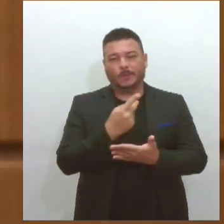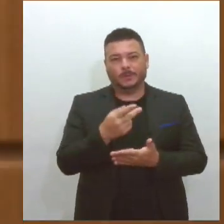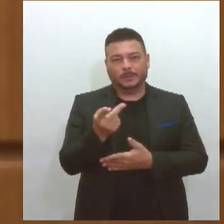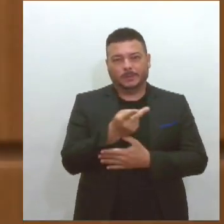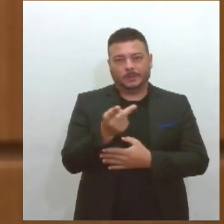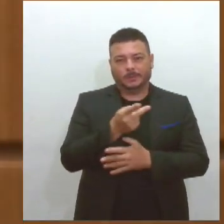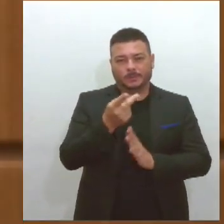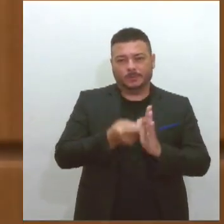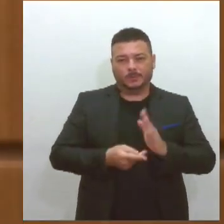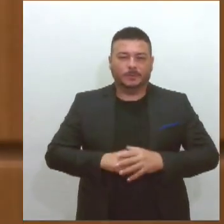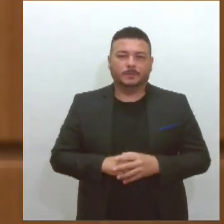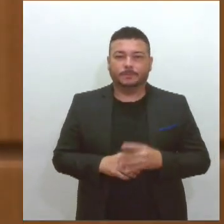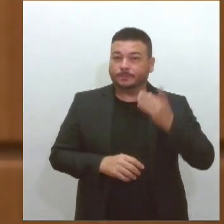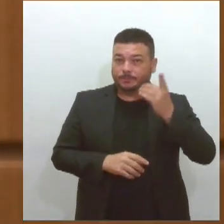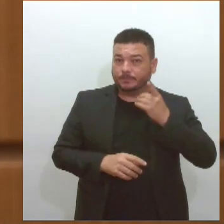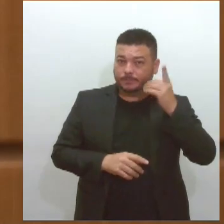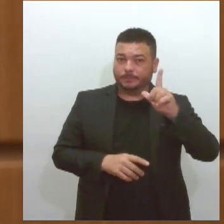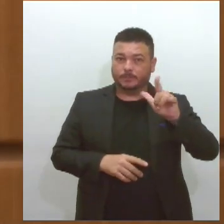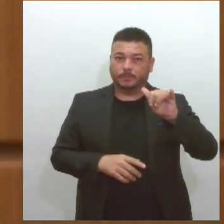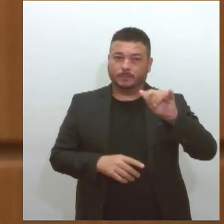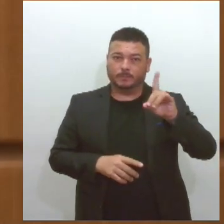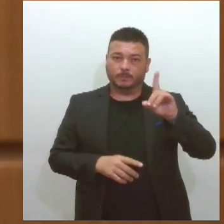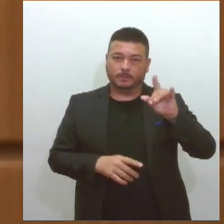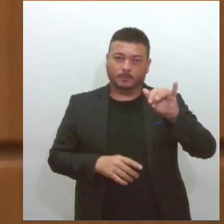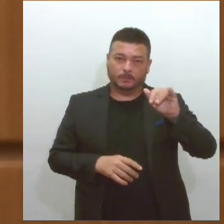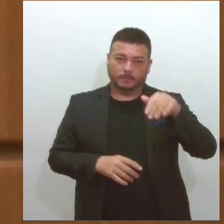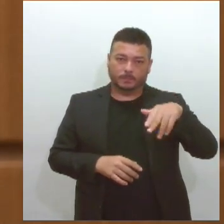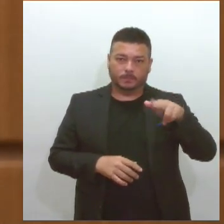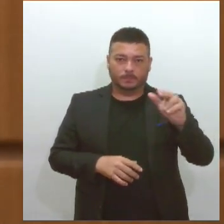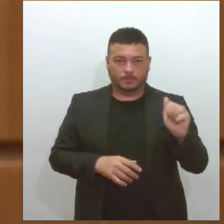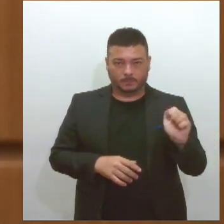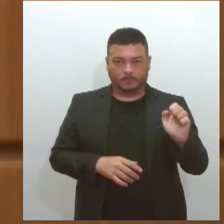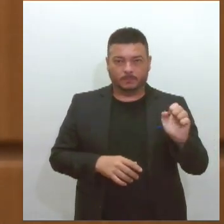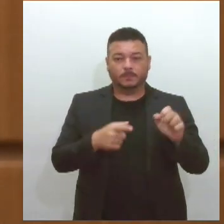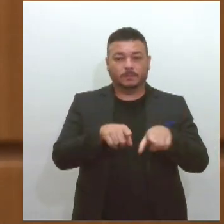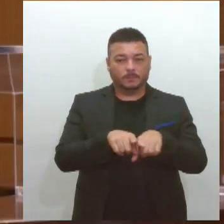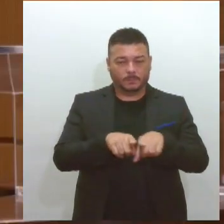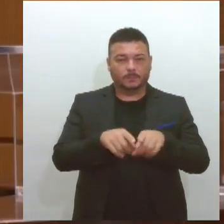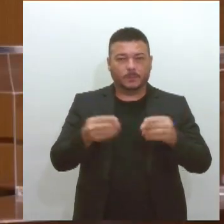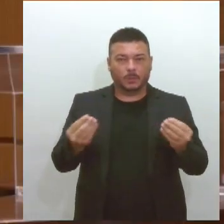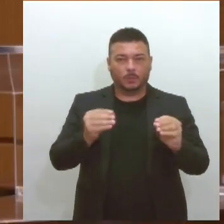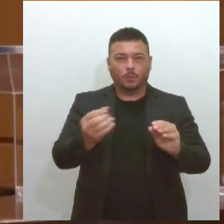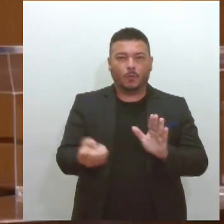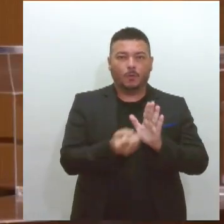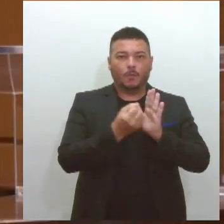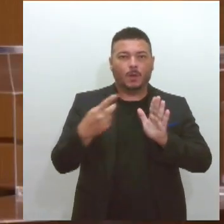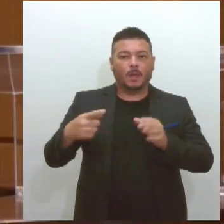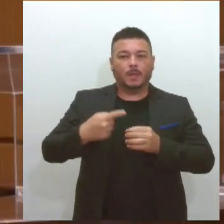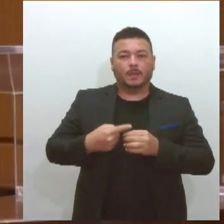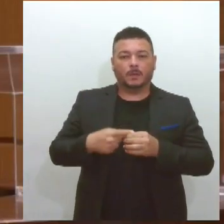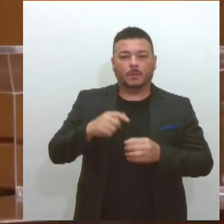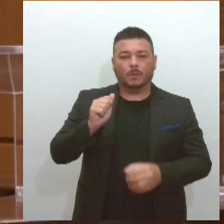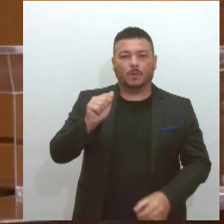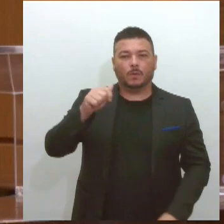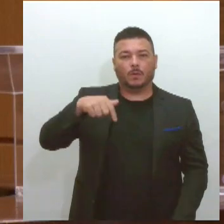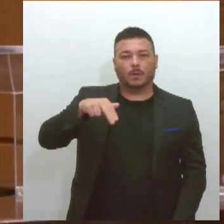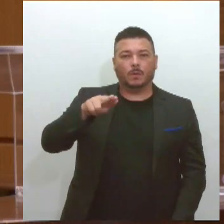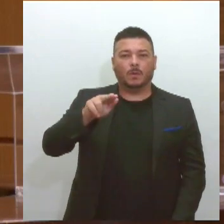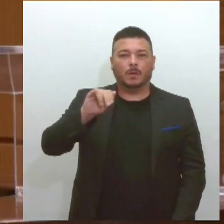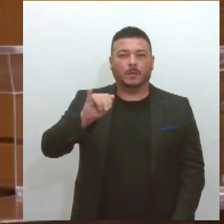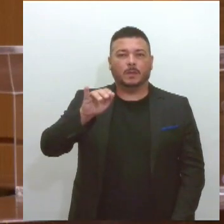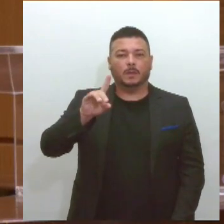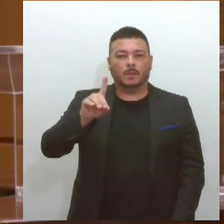deputada Lidiane Lucena destacou o Fórum Comunitário do Selo Unicef, ocorrido em Aquidaban. O fórum é realizado pela Prefeitura